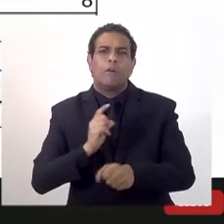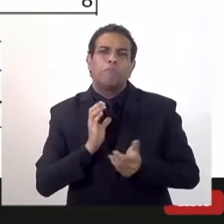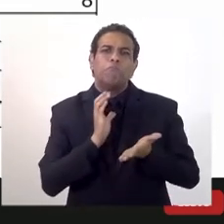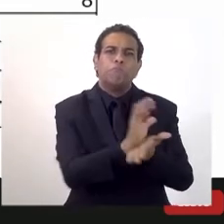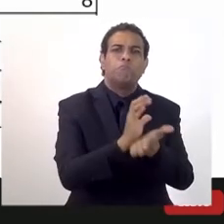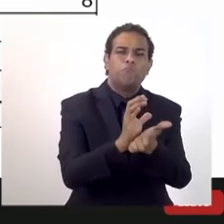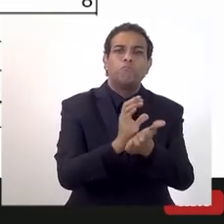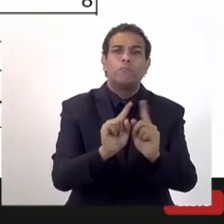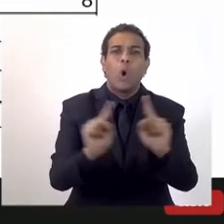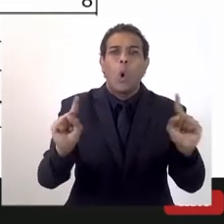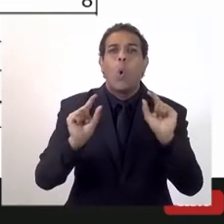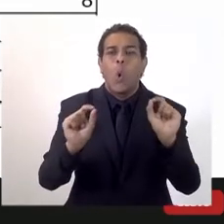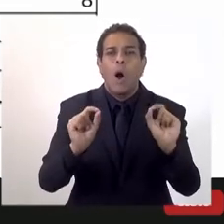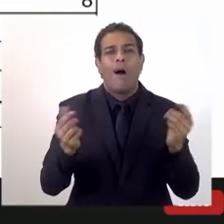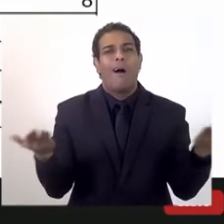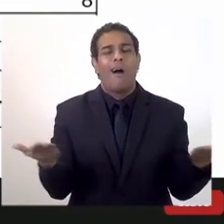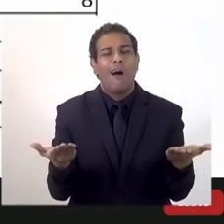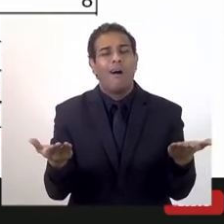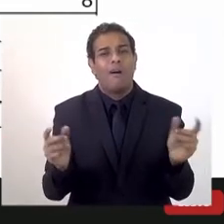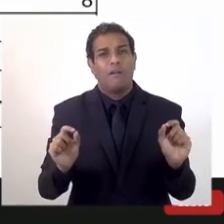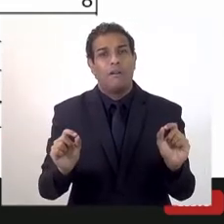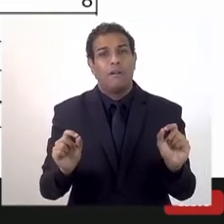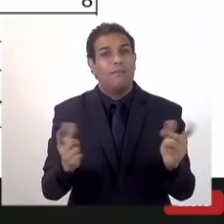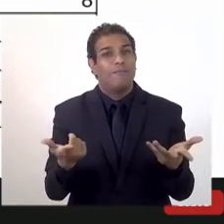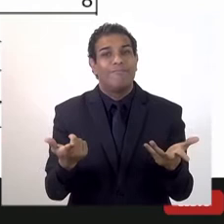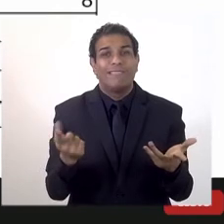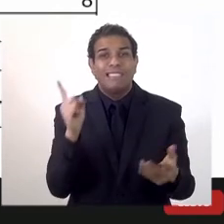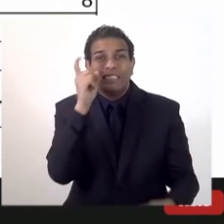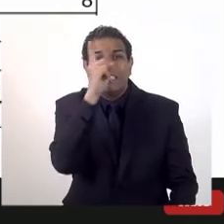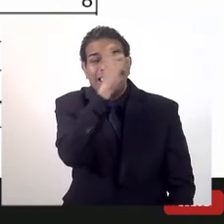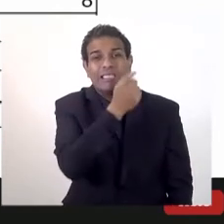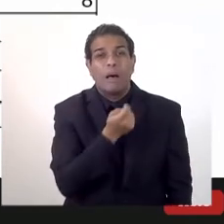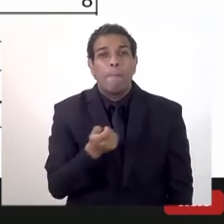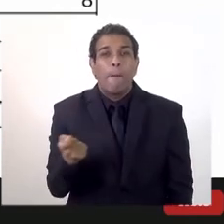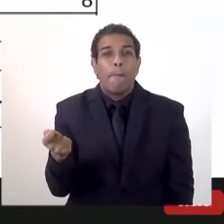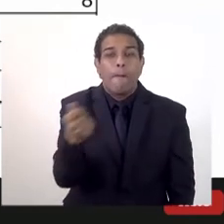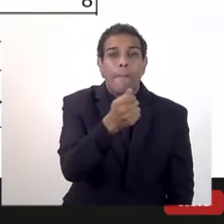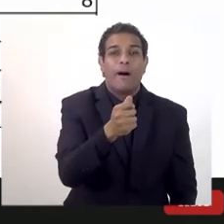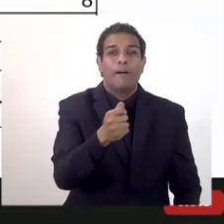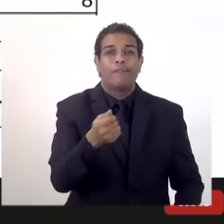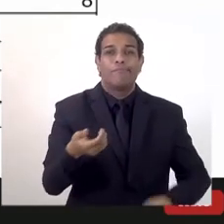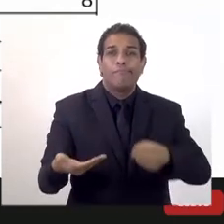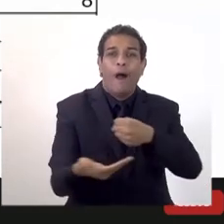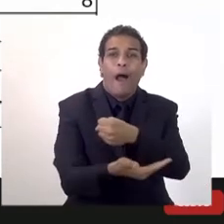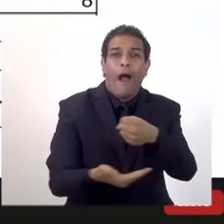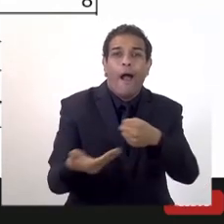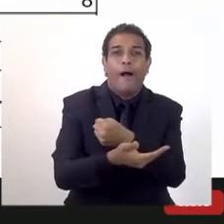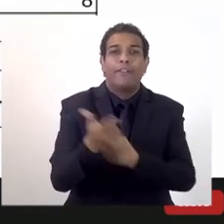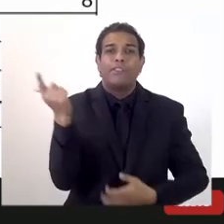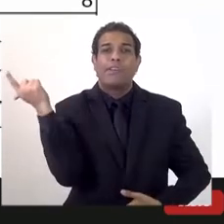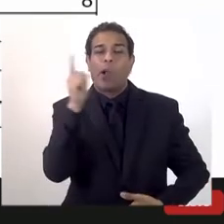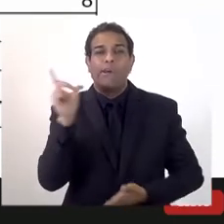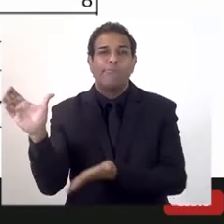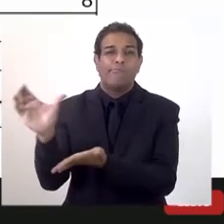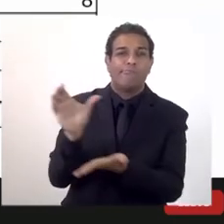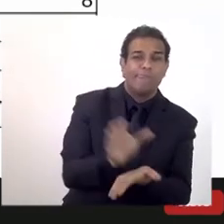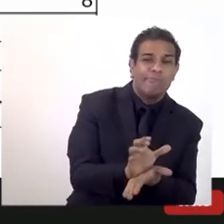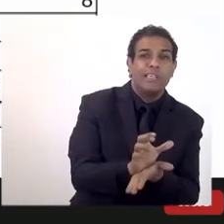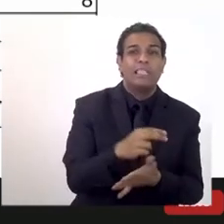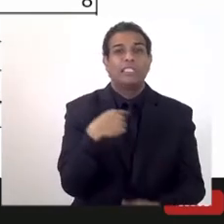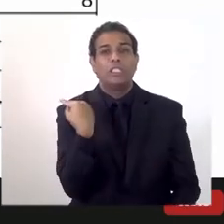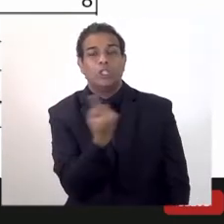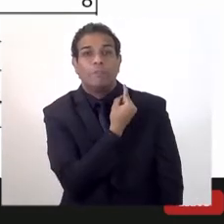fiscais, é fruto de nós temos pouca estrutura produtiva, pouca base para arrecadação e não podemos